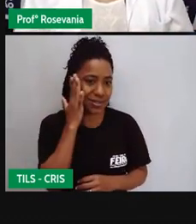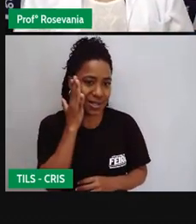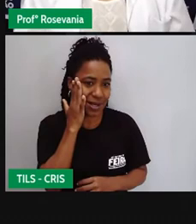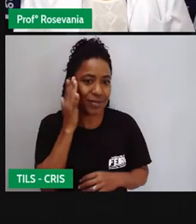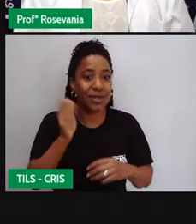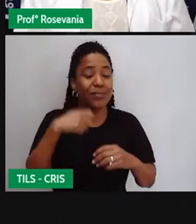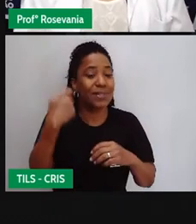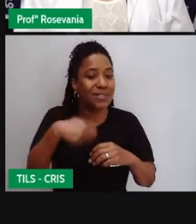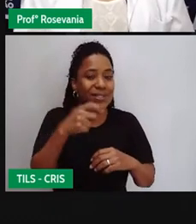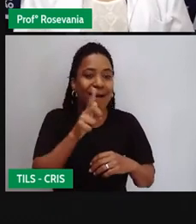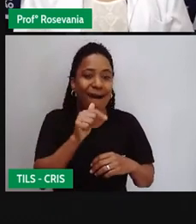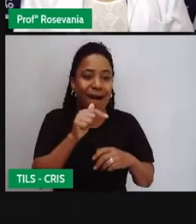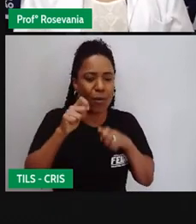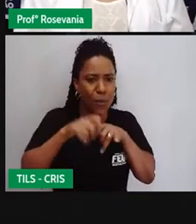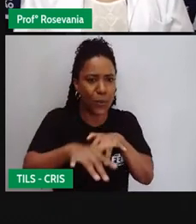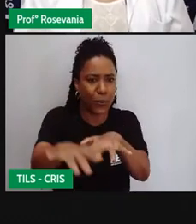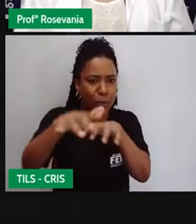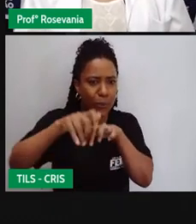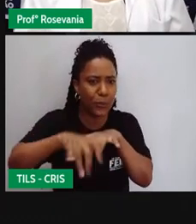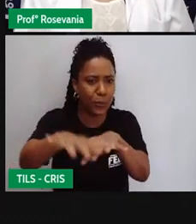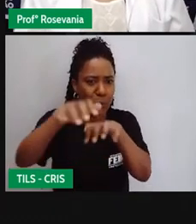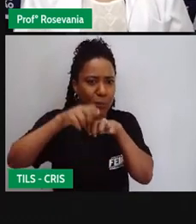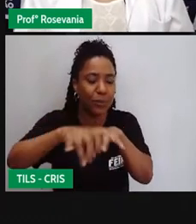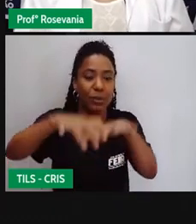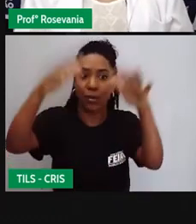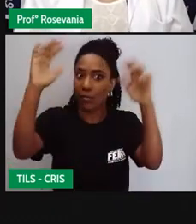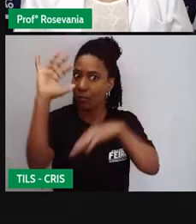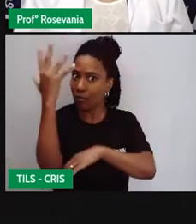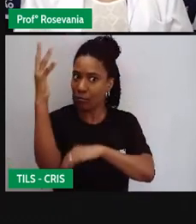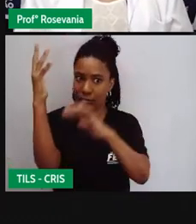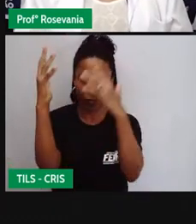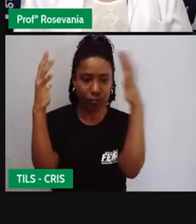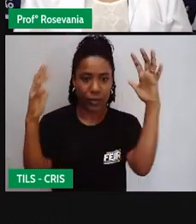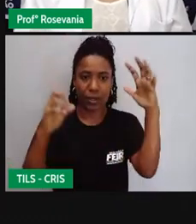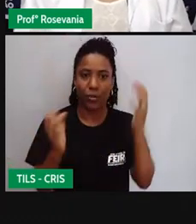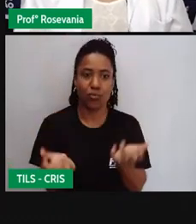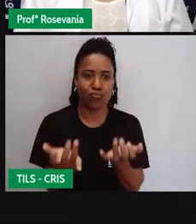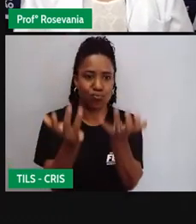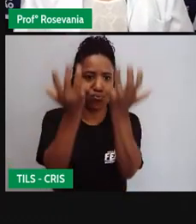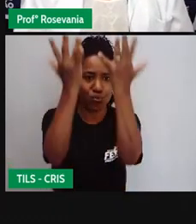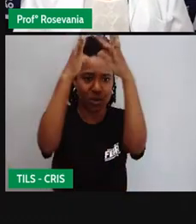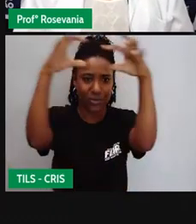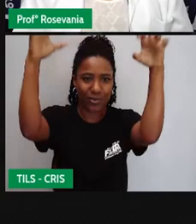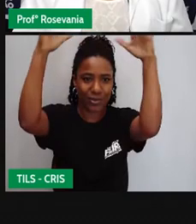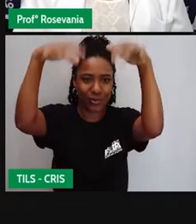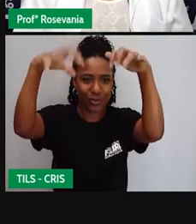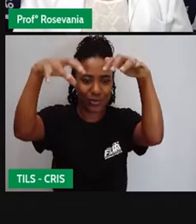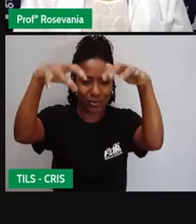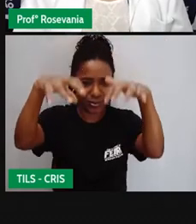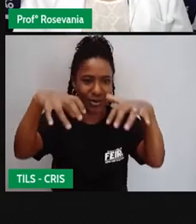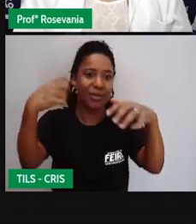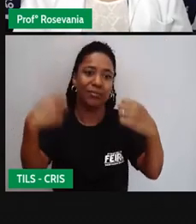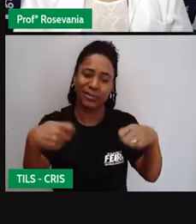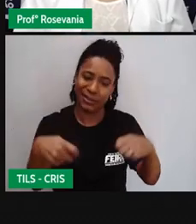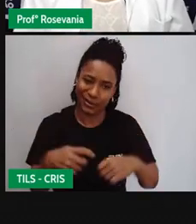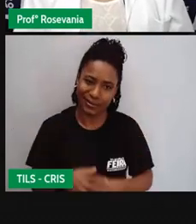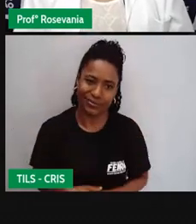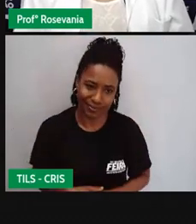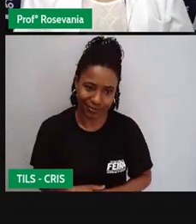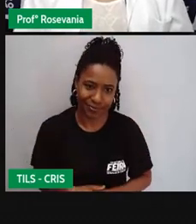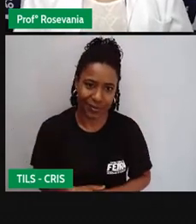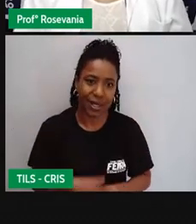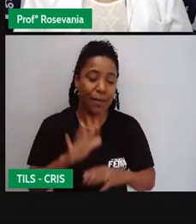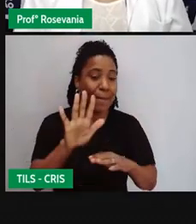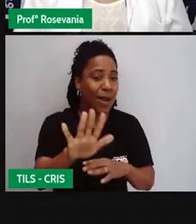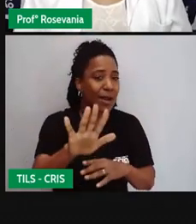para isso, então a gente sabe da importância de se preservar esse bioma, mas infelizmente o desenvolvimento do agronegócio está